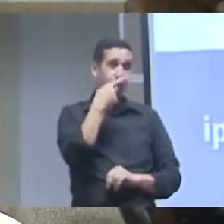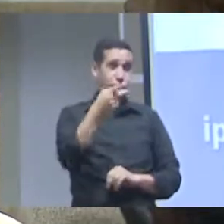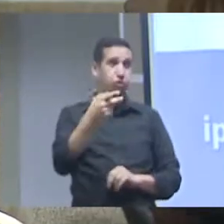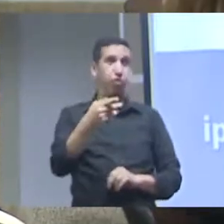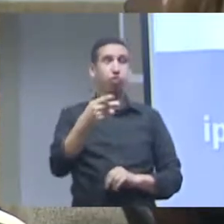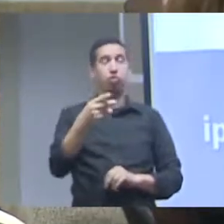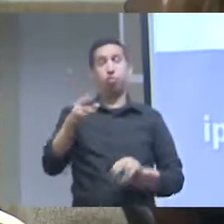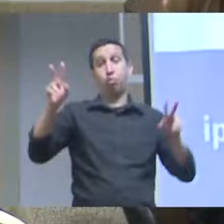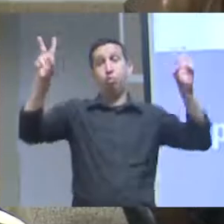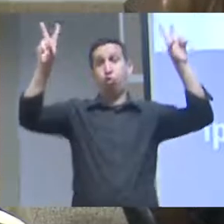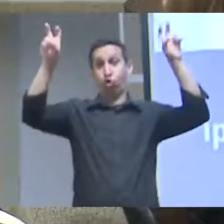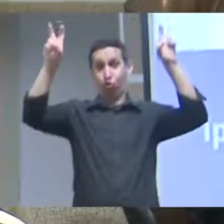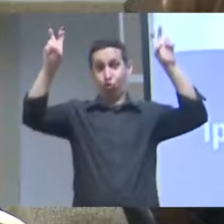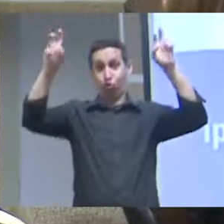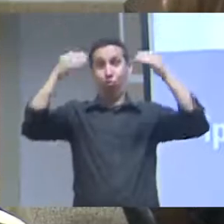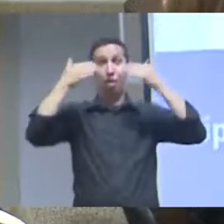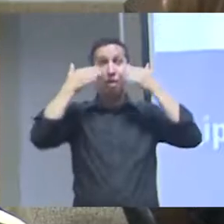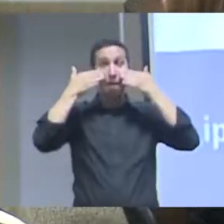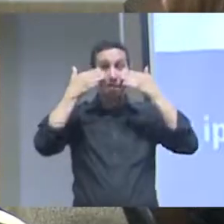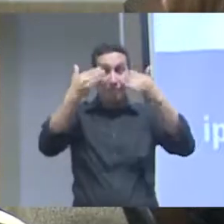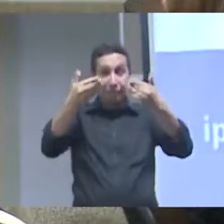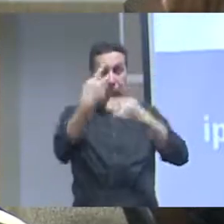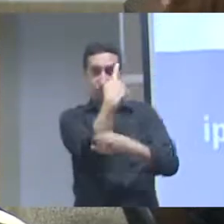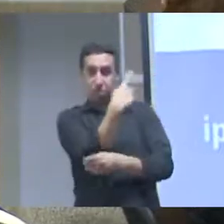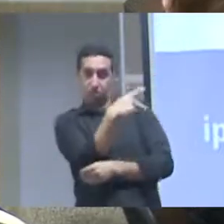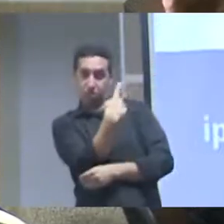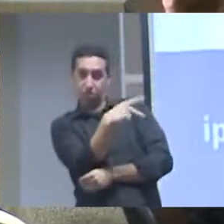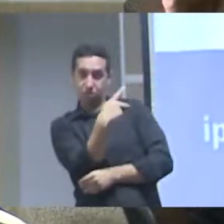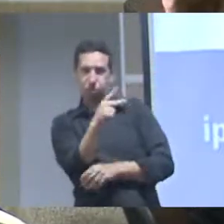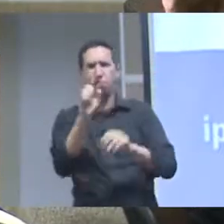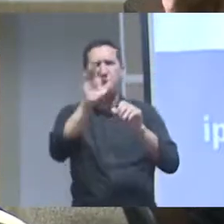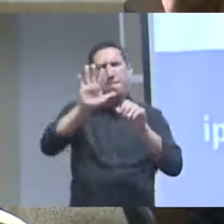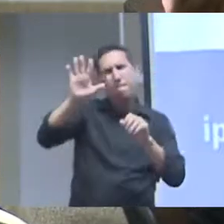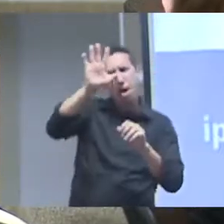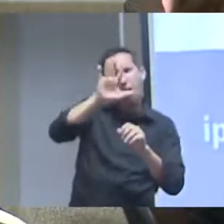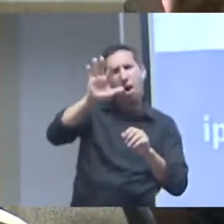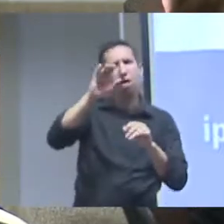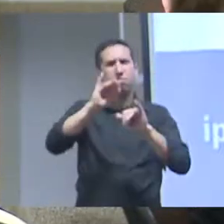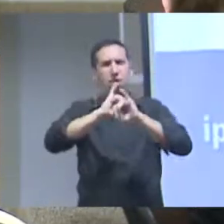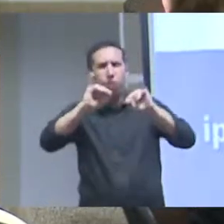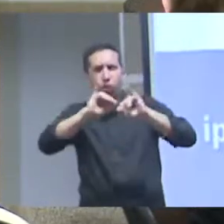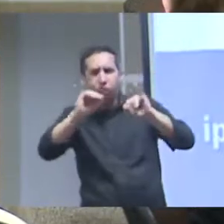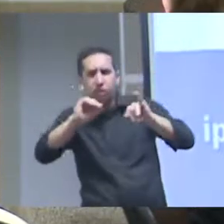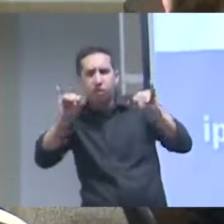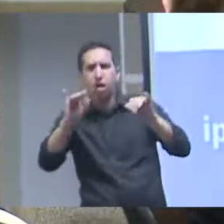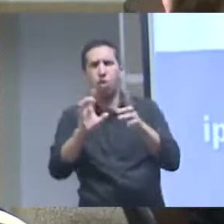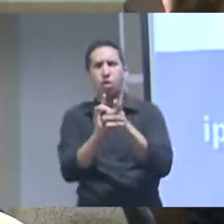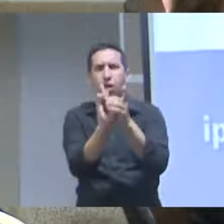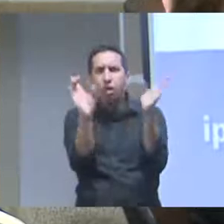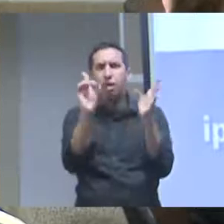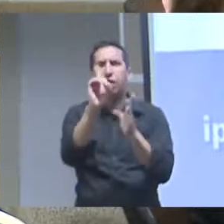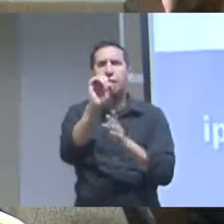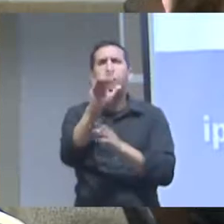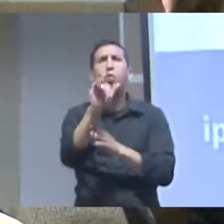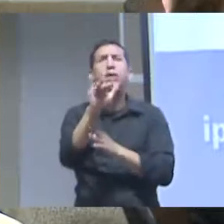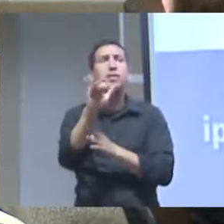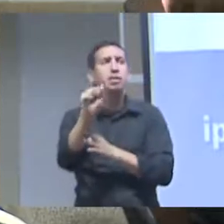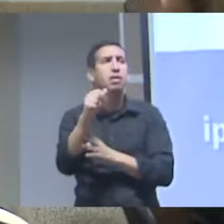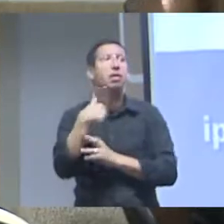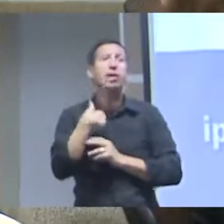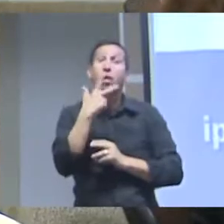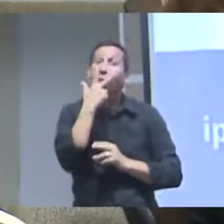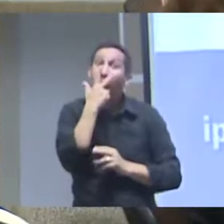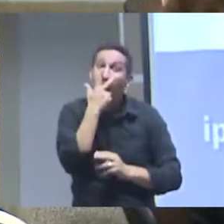próprio título da apresentação dele você visualizar por meio de mapas informação como estratégia de democratização eu queria